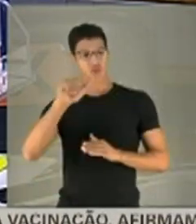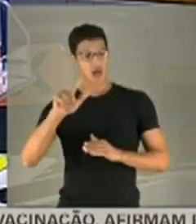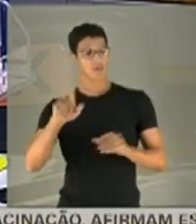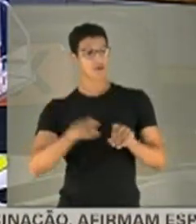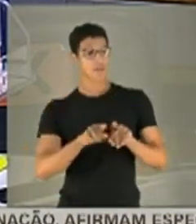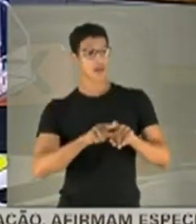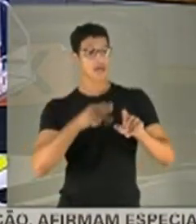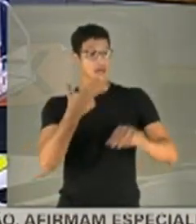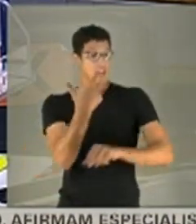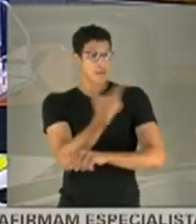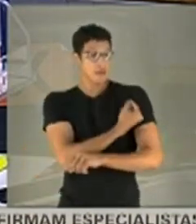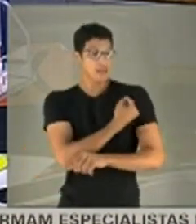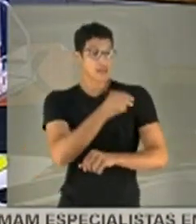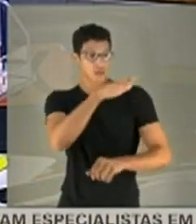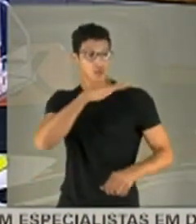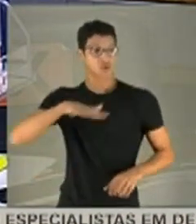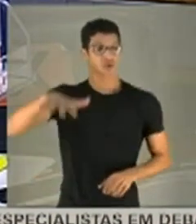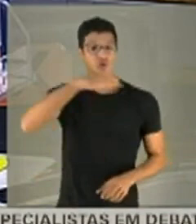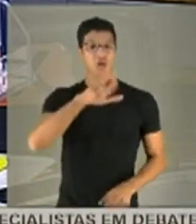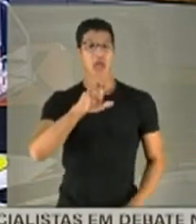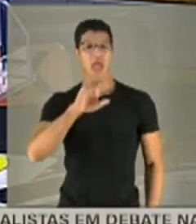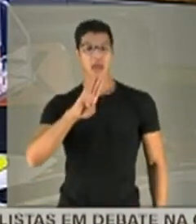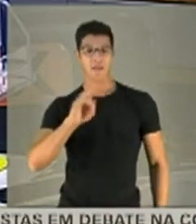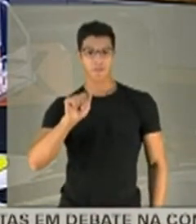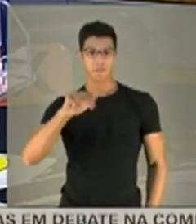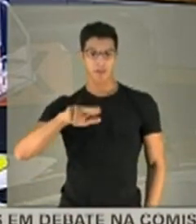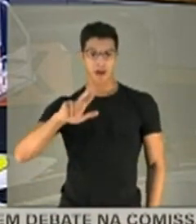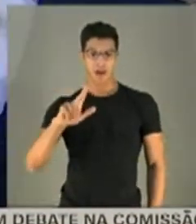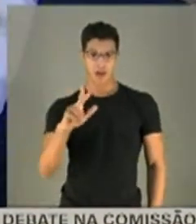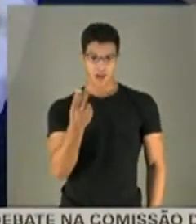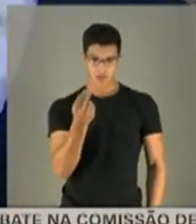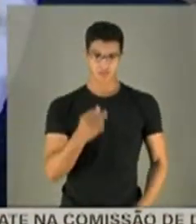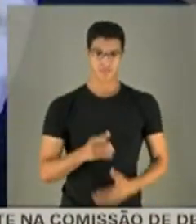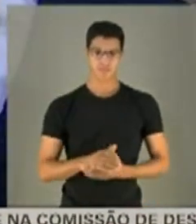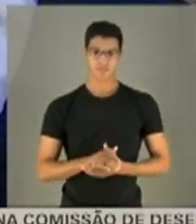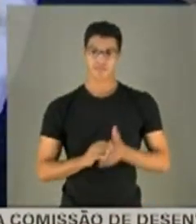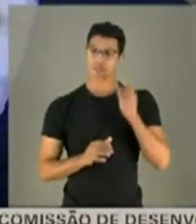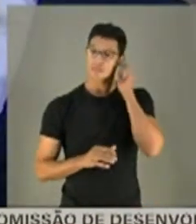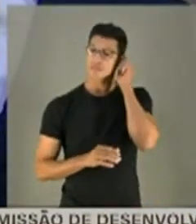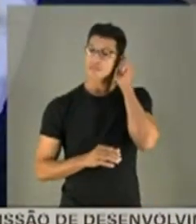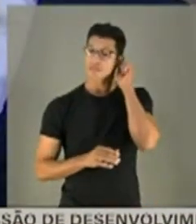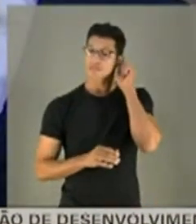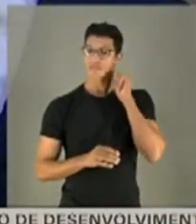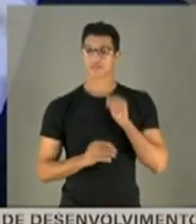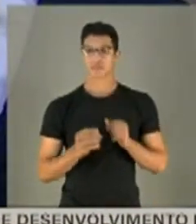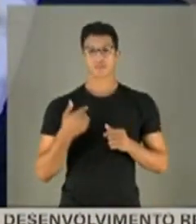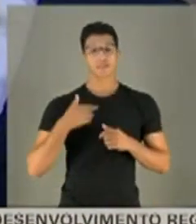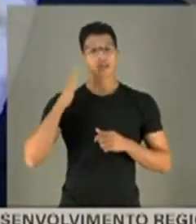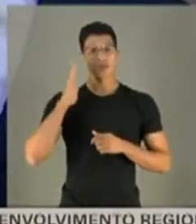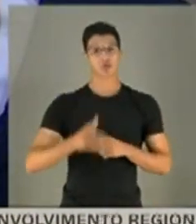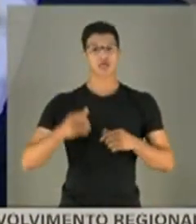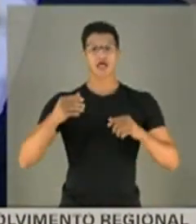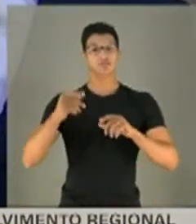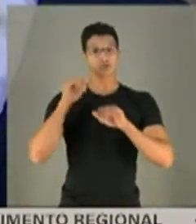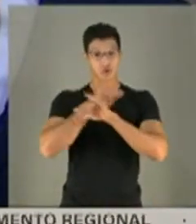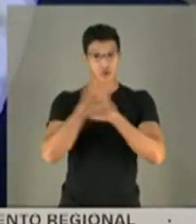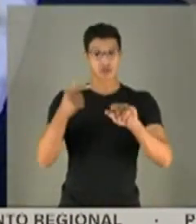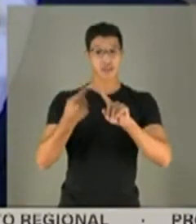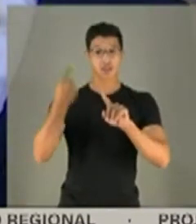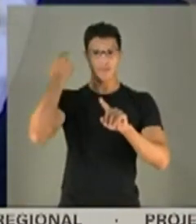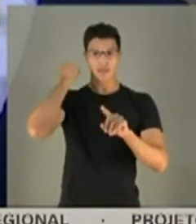rebanho. Eu já mencionei anteriormente a questão da política de